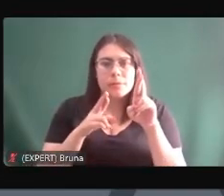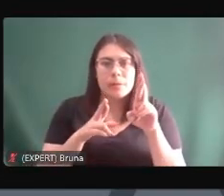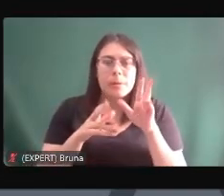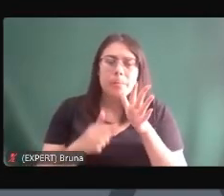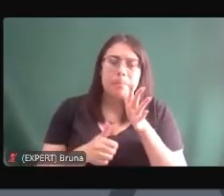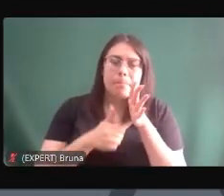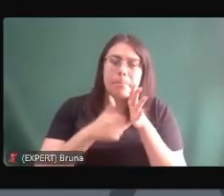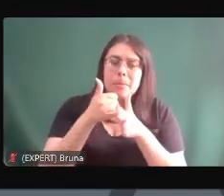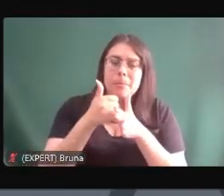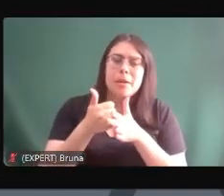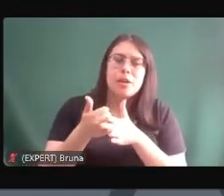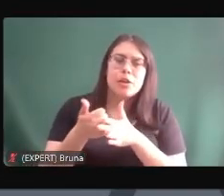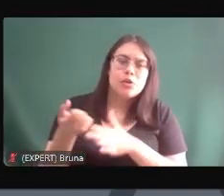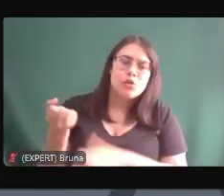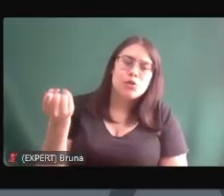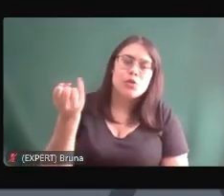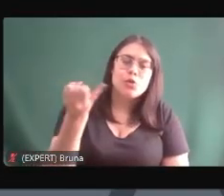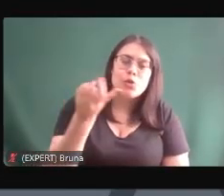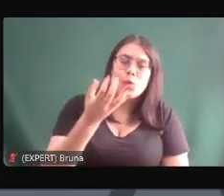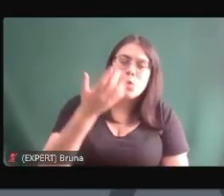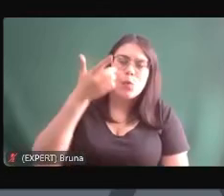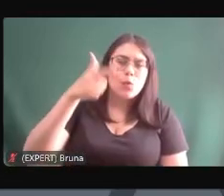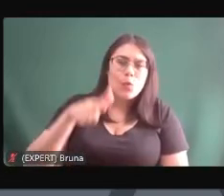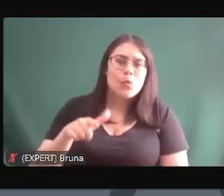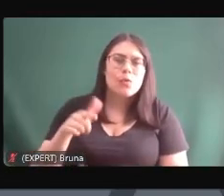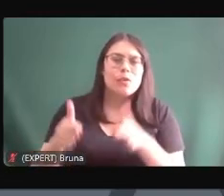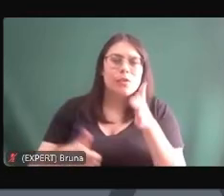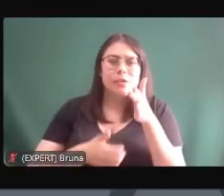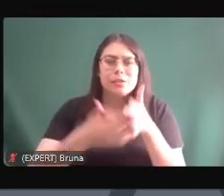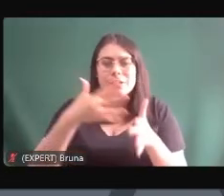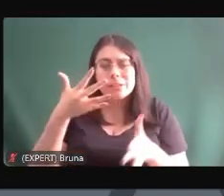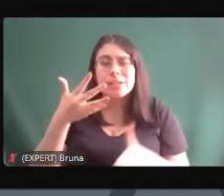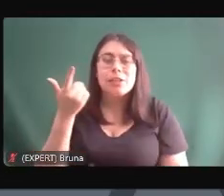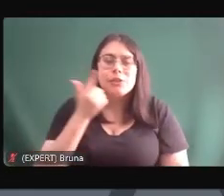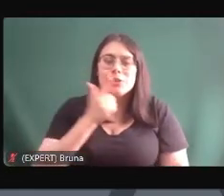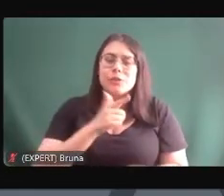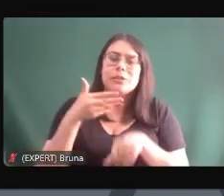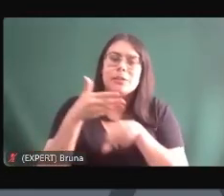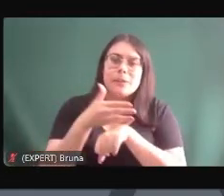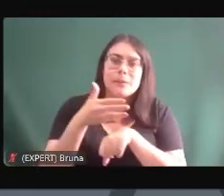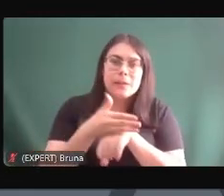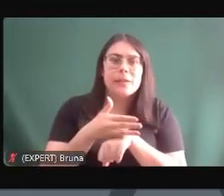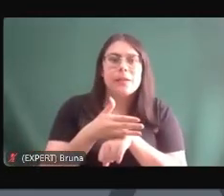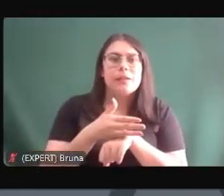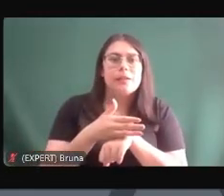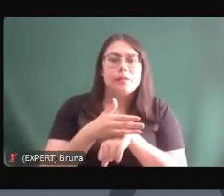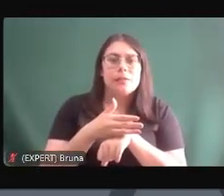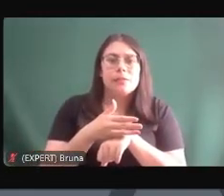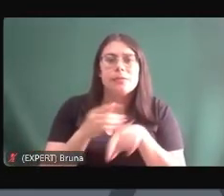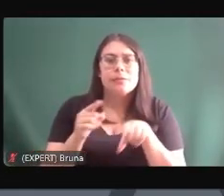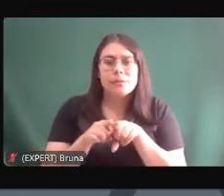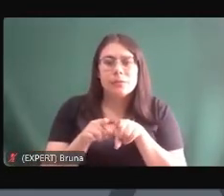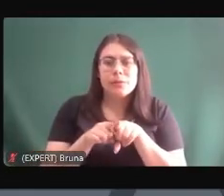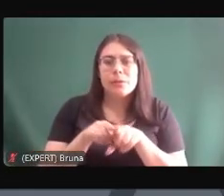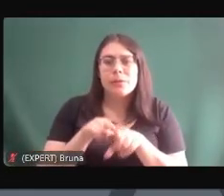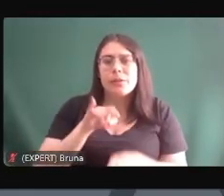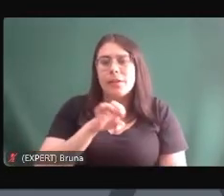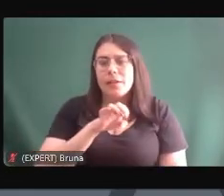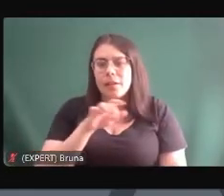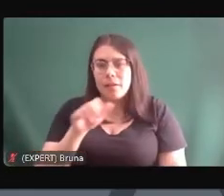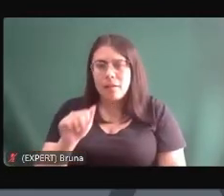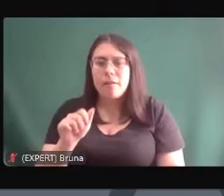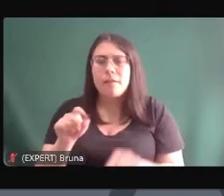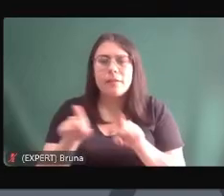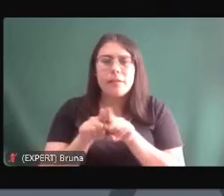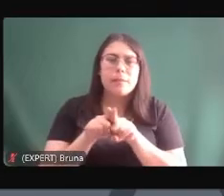de muitas aproximações tanto com o IPDH quanto com a Defensoria agradecer o público que